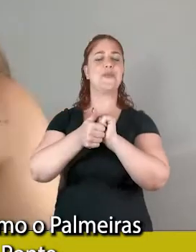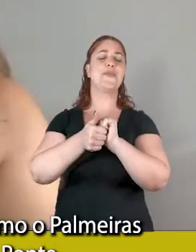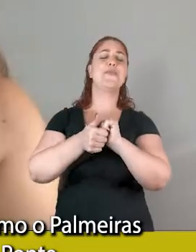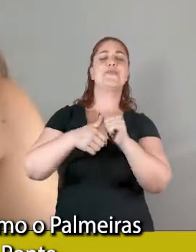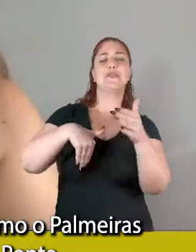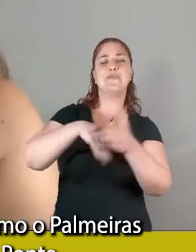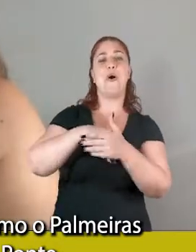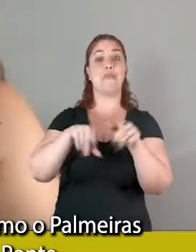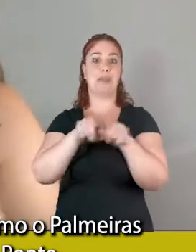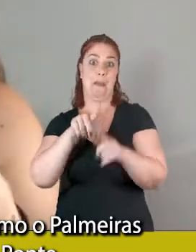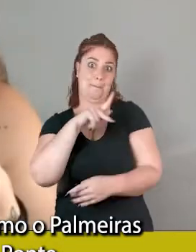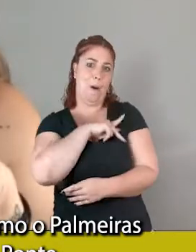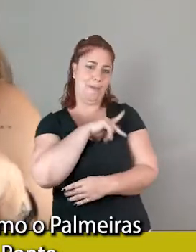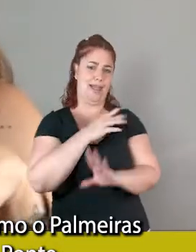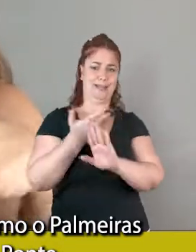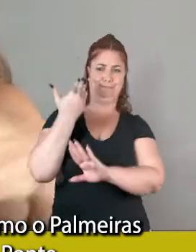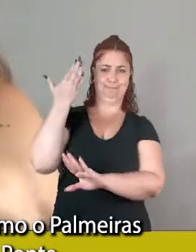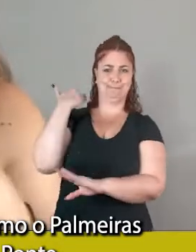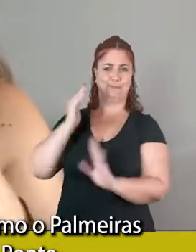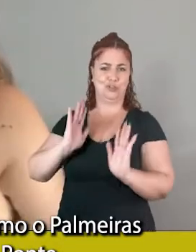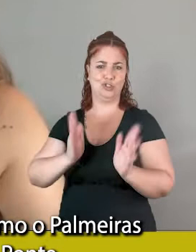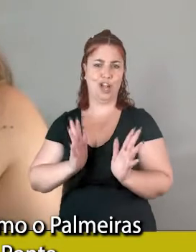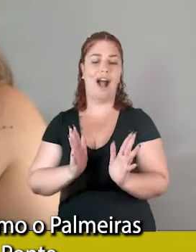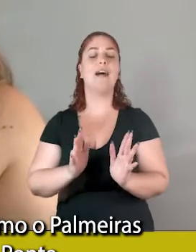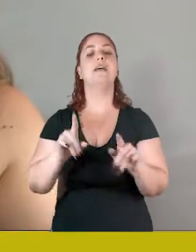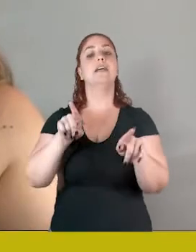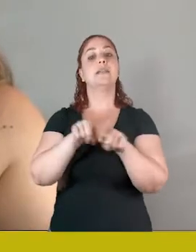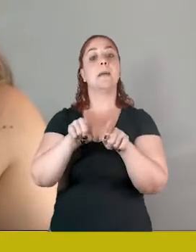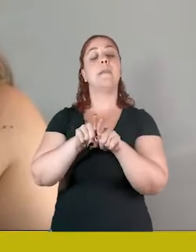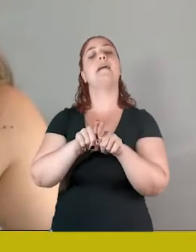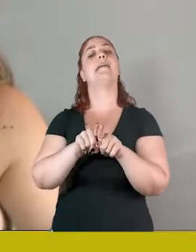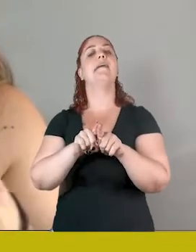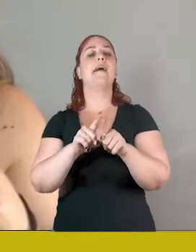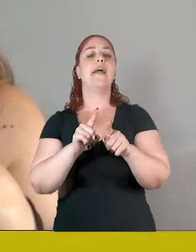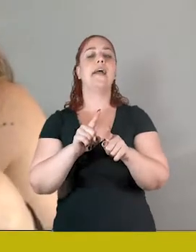Palmeiras, é claro, Santos e a ponte,